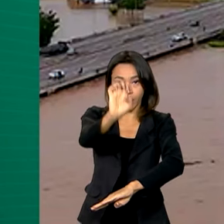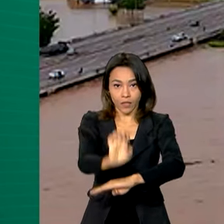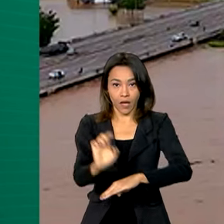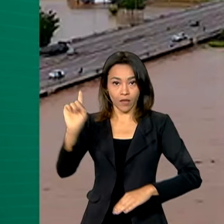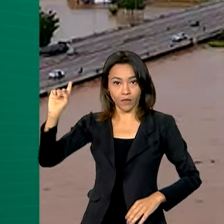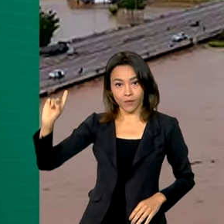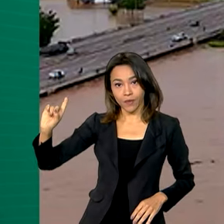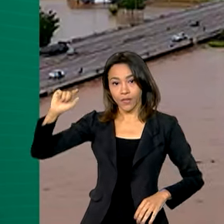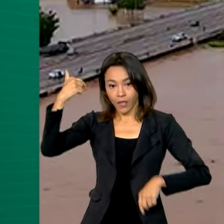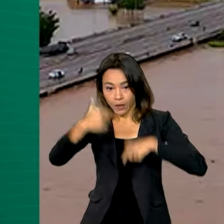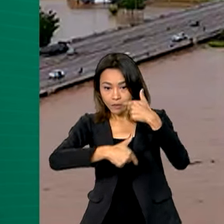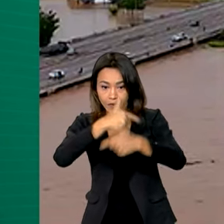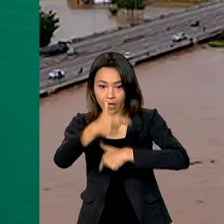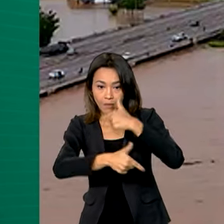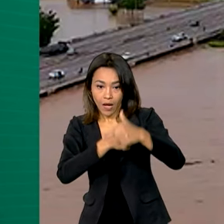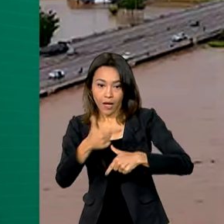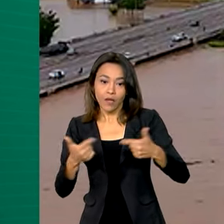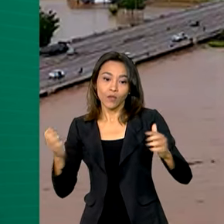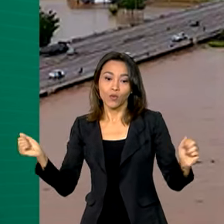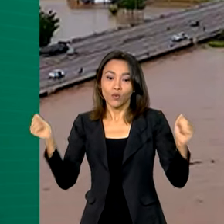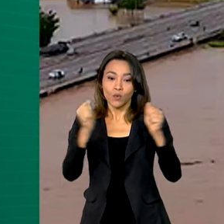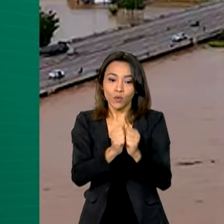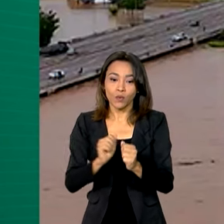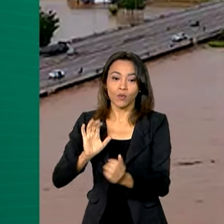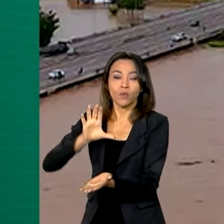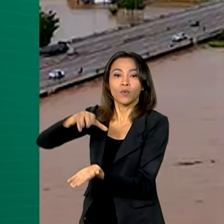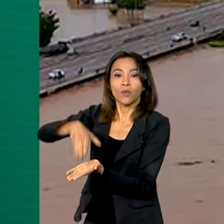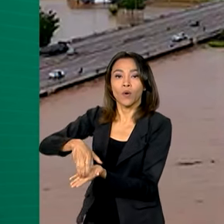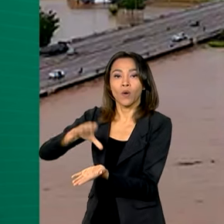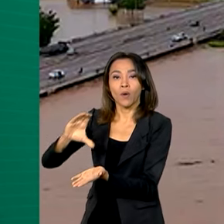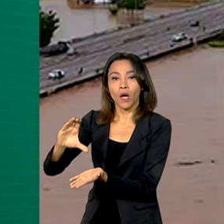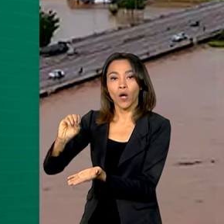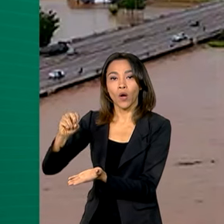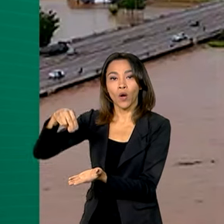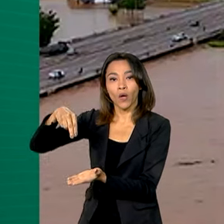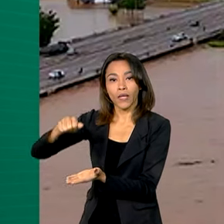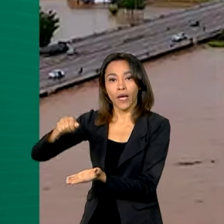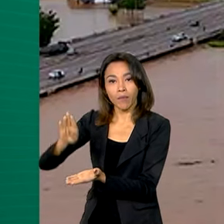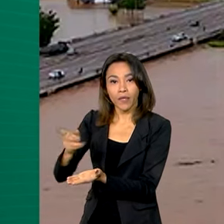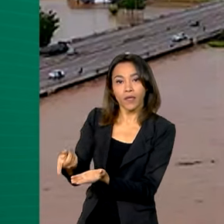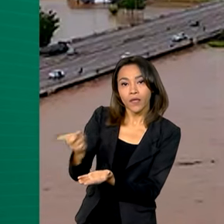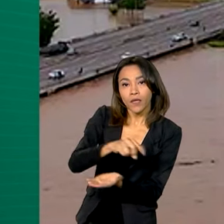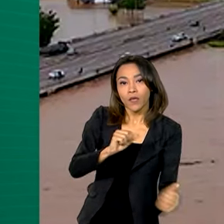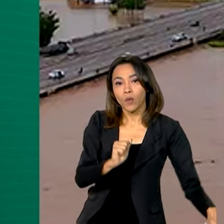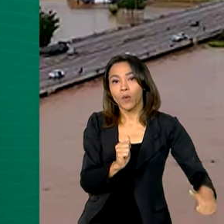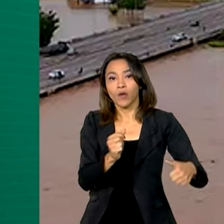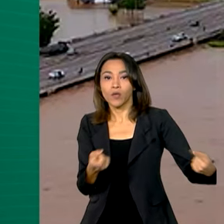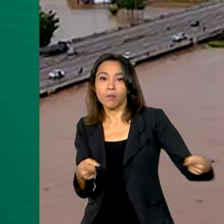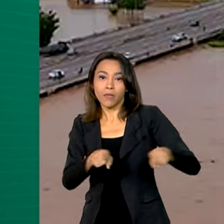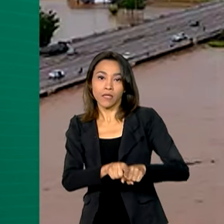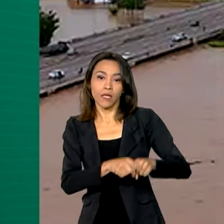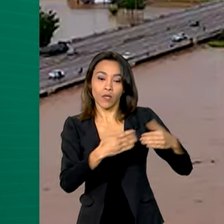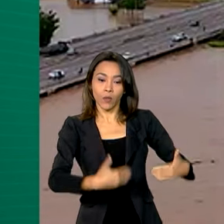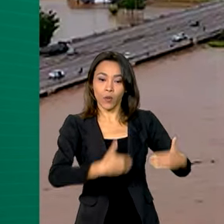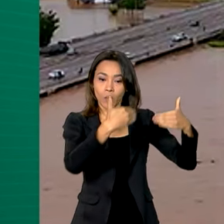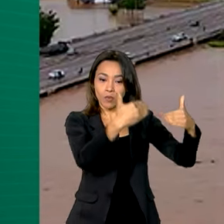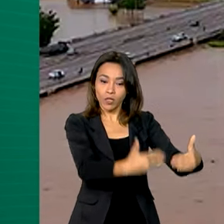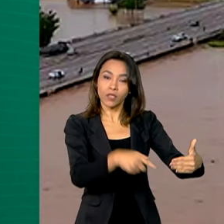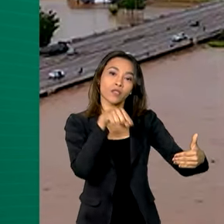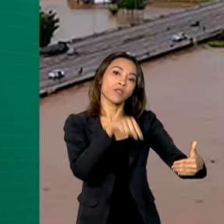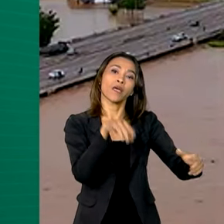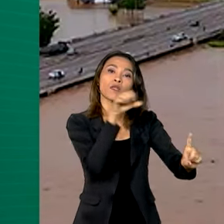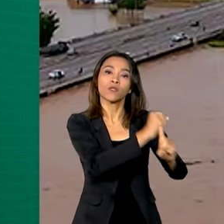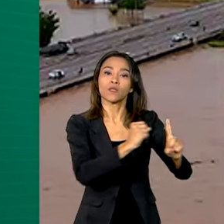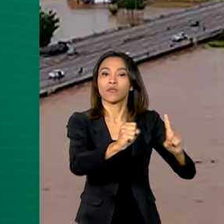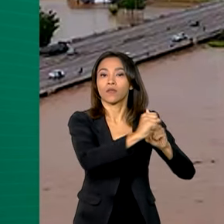conjunta da Companhia Nacional de Abastecimento, CONAB, e do Ministério do Desenvolvimento e Assistência Social, Família e